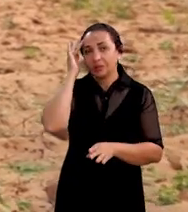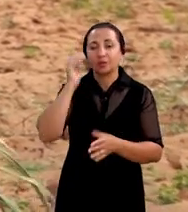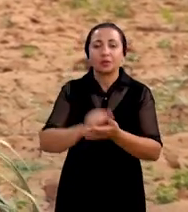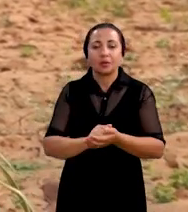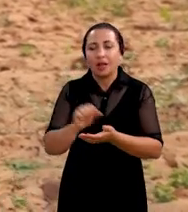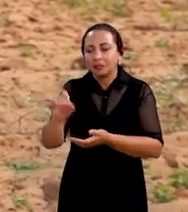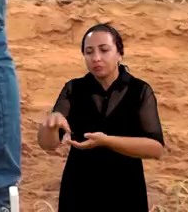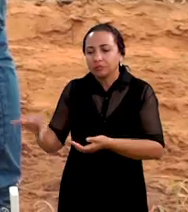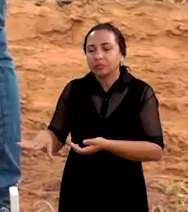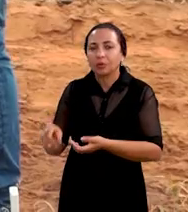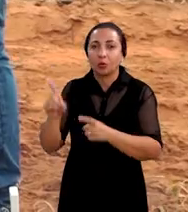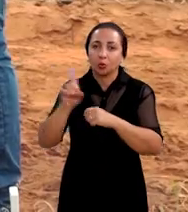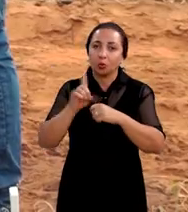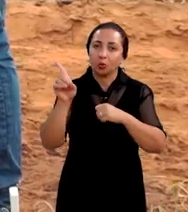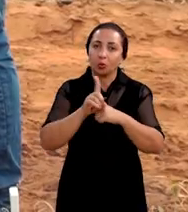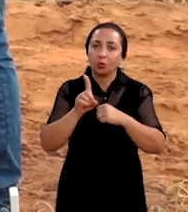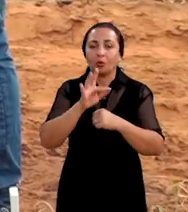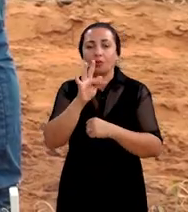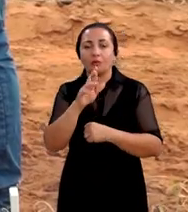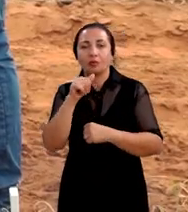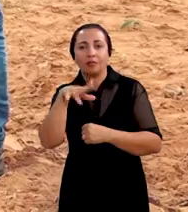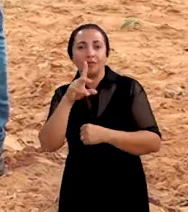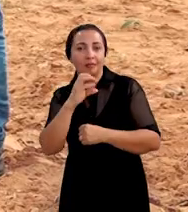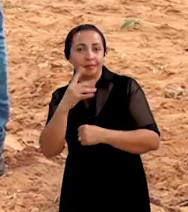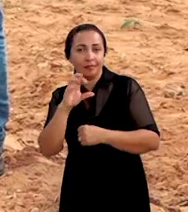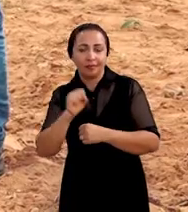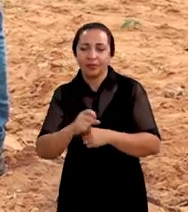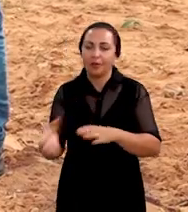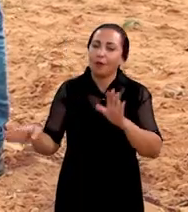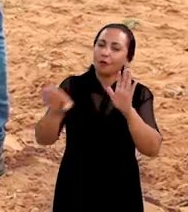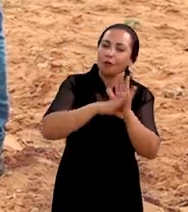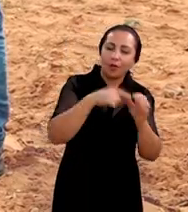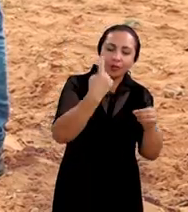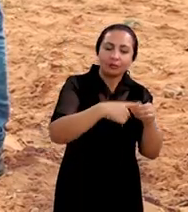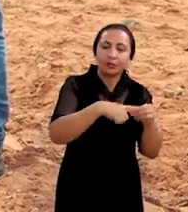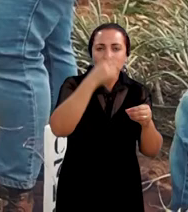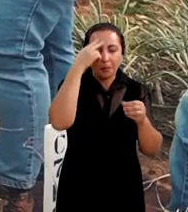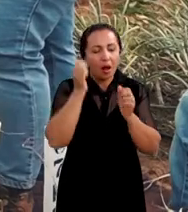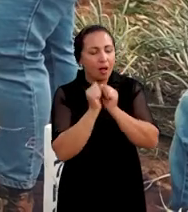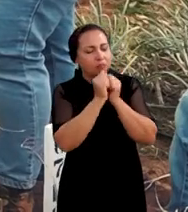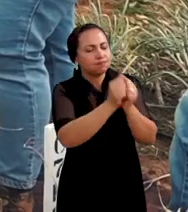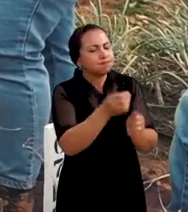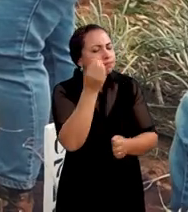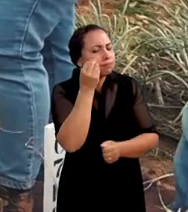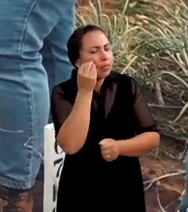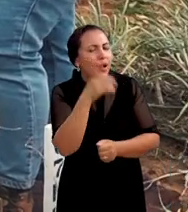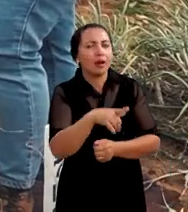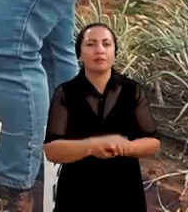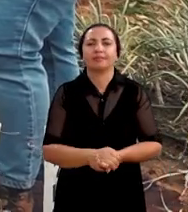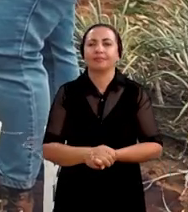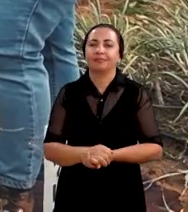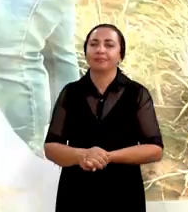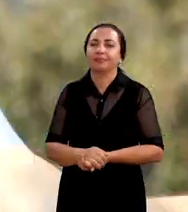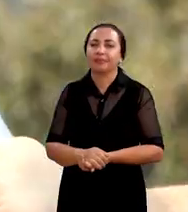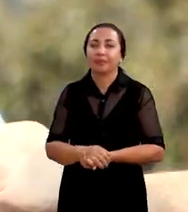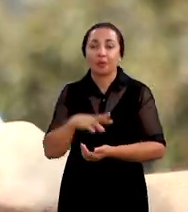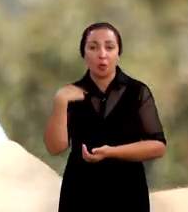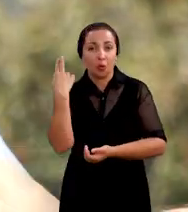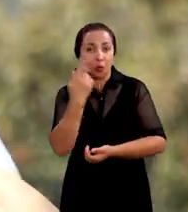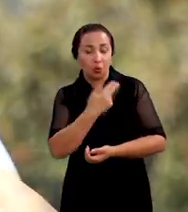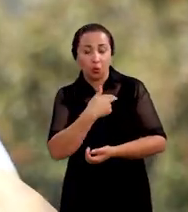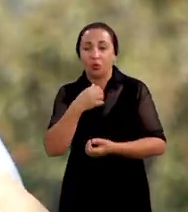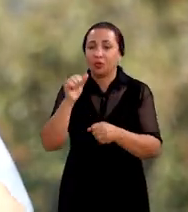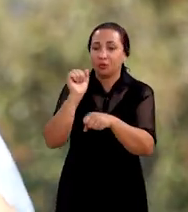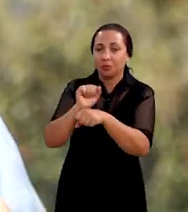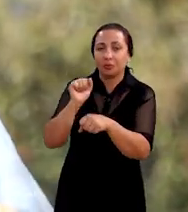Embrapa Hortaliças como o doutor Francisco Vilela ele veio a São Miguel para acompanhar e atestar os experimentos olha